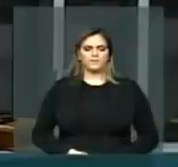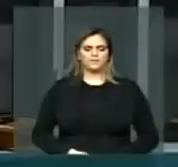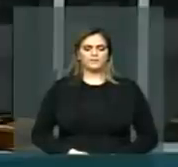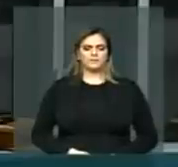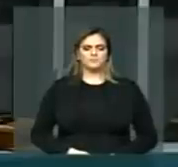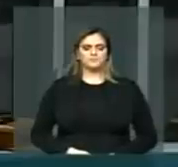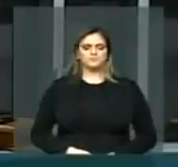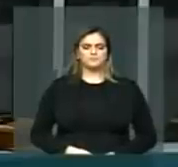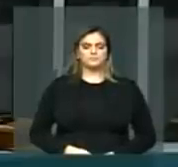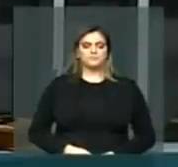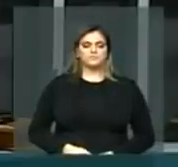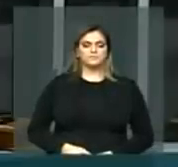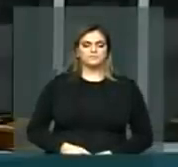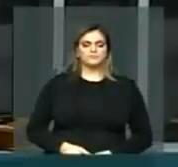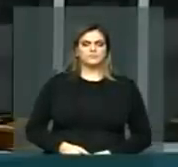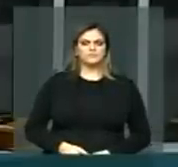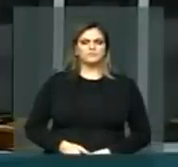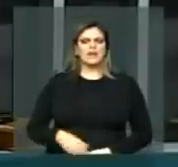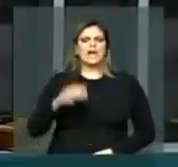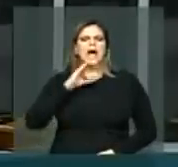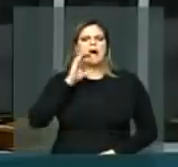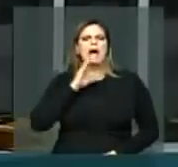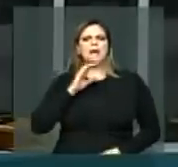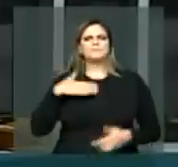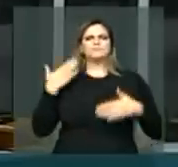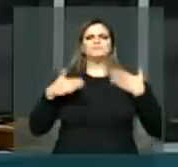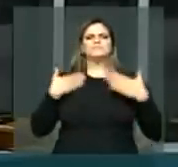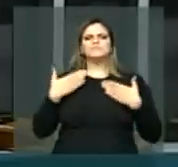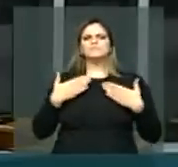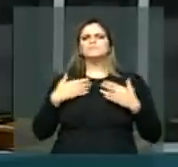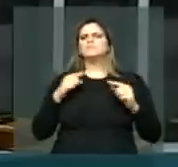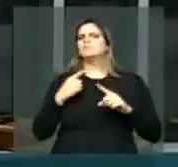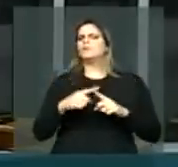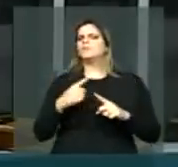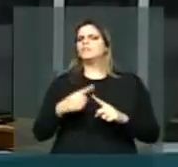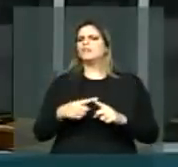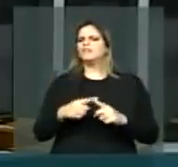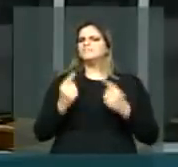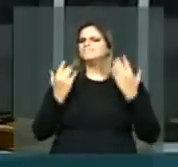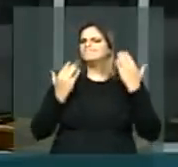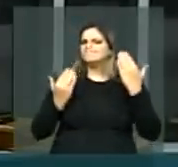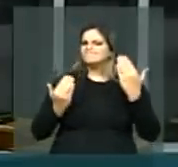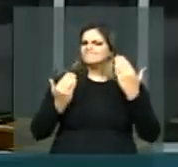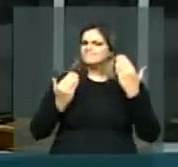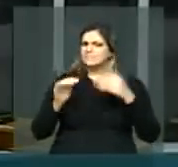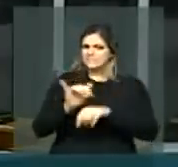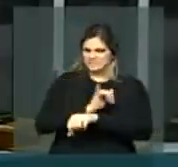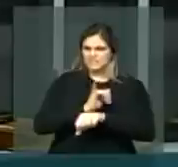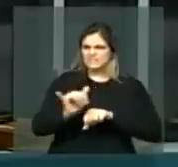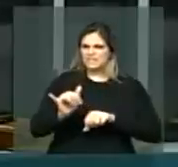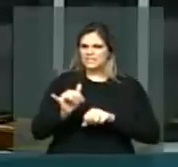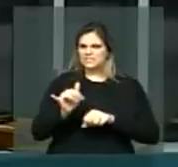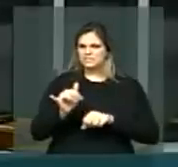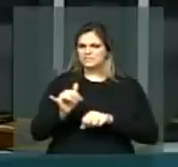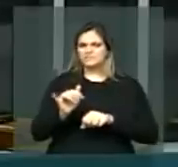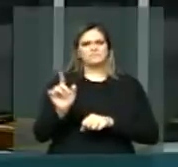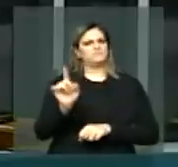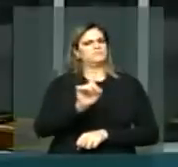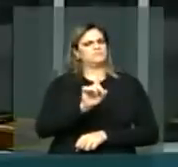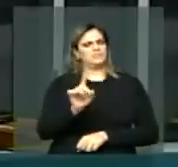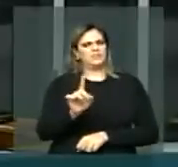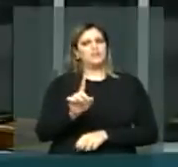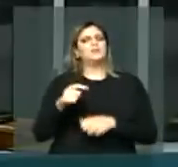Quem ganha com esta pressa, a sociedade, deputado João Caldas, precisa ser ouvida.